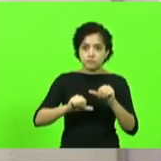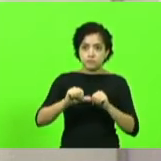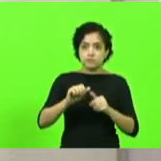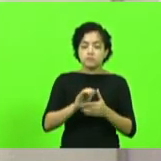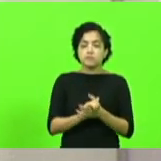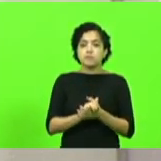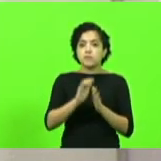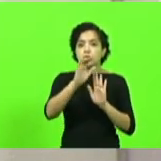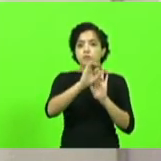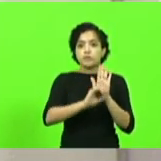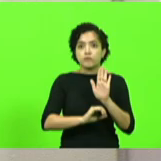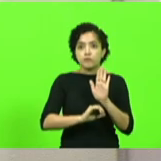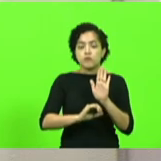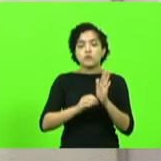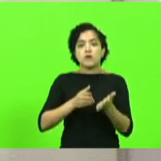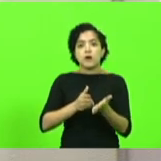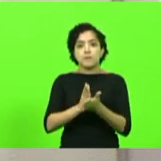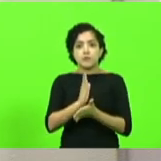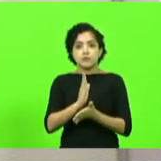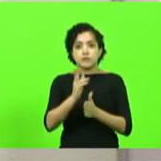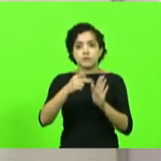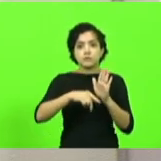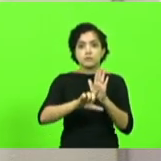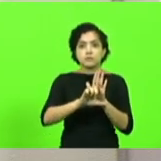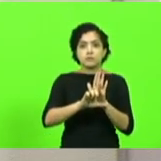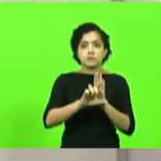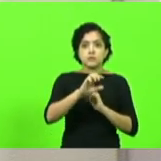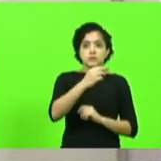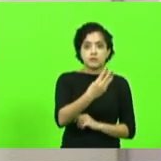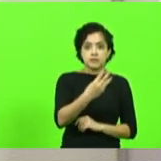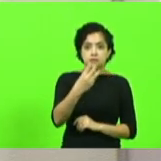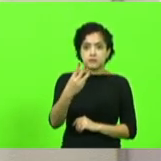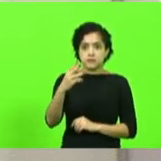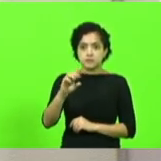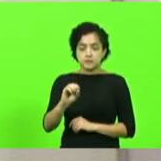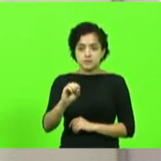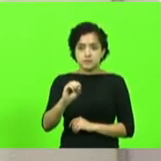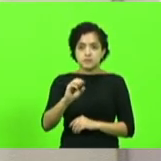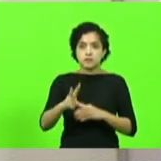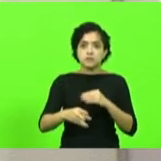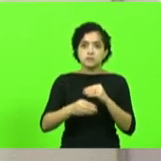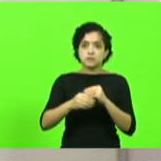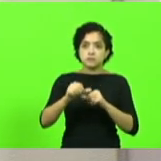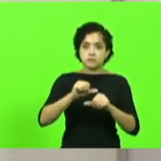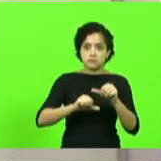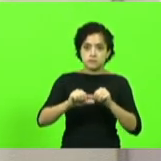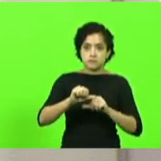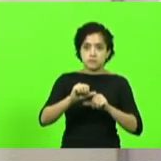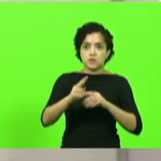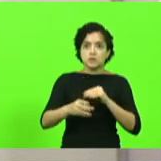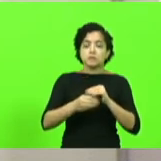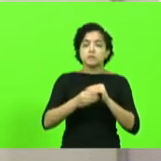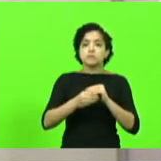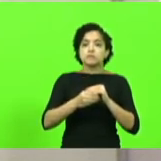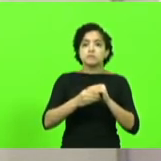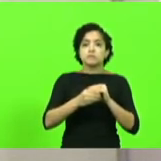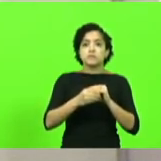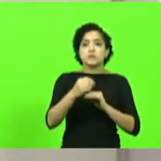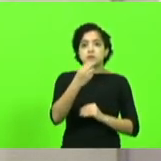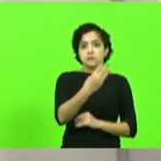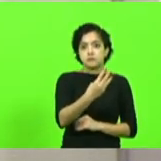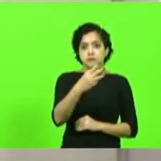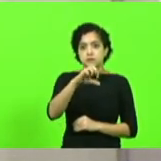Ex-ofício foram aprovados em turno único os projetos de lei nº 330-2021, com emenda modificativa e aditiva e 398-2021.